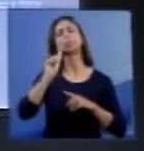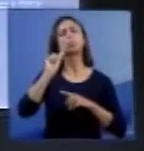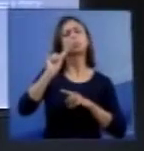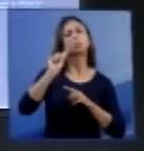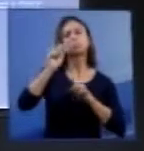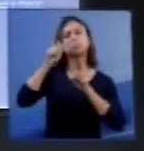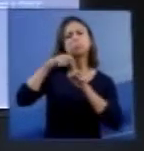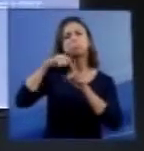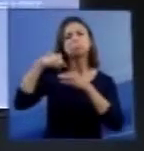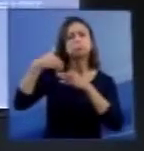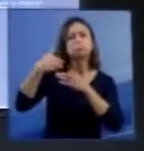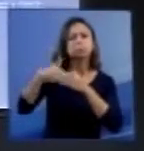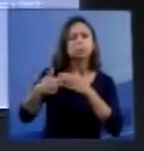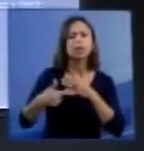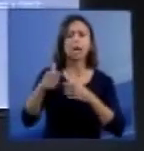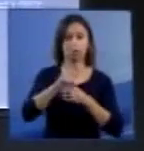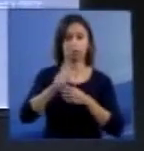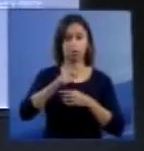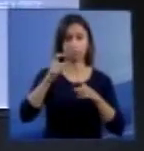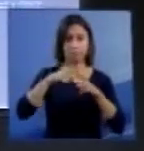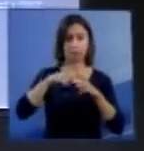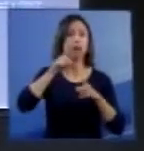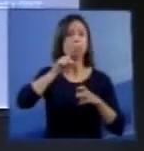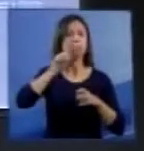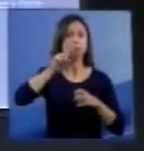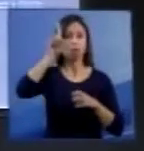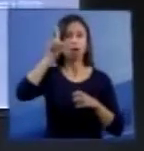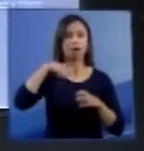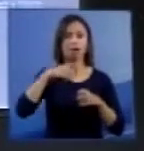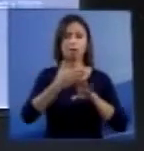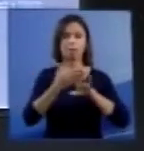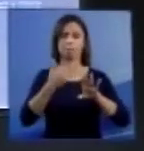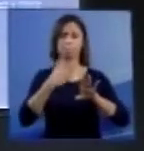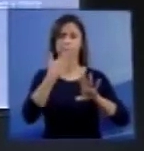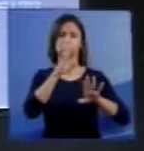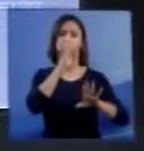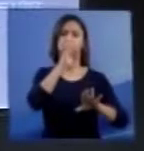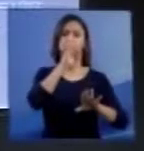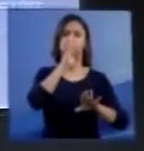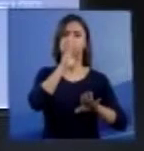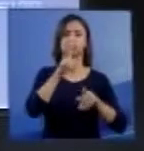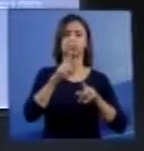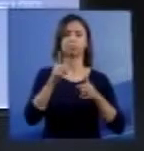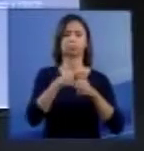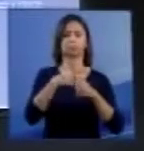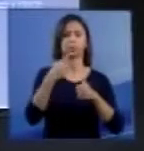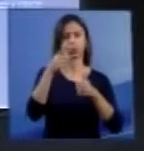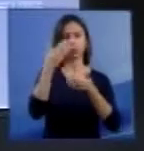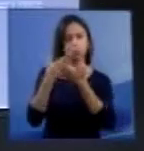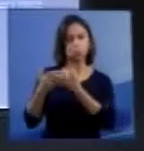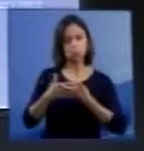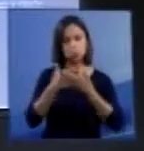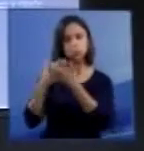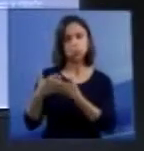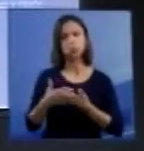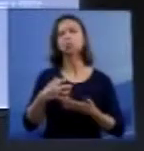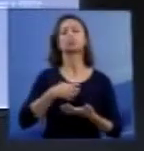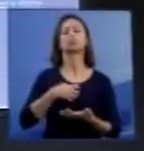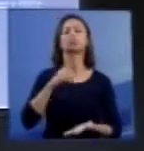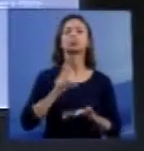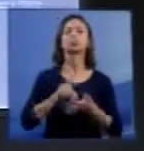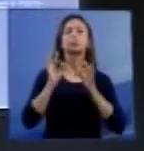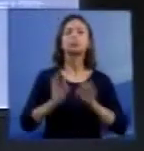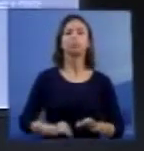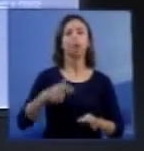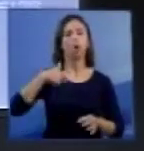a Associação Médica Americana recuou e passou a conclamar estudos para discernir o real estado da consciência